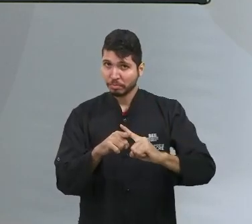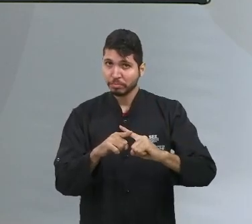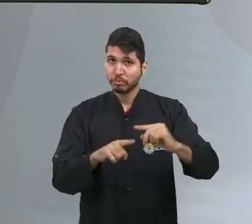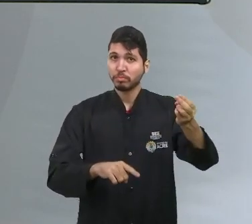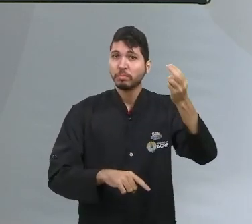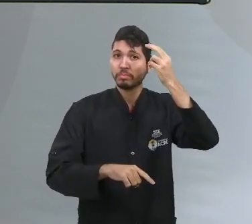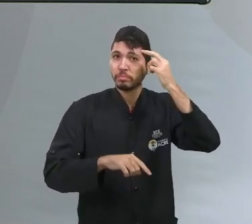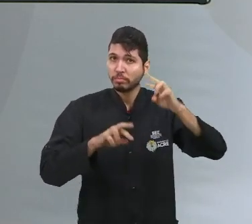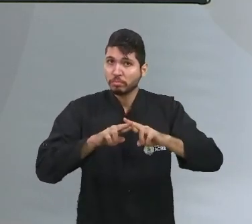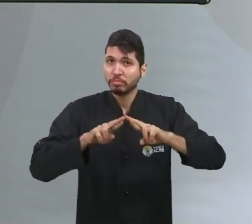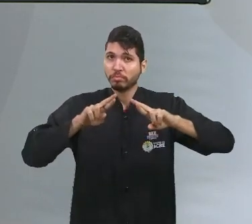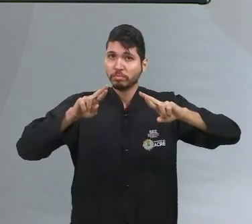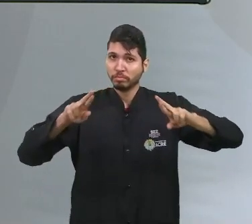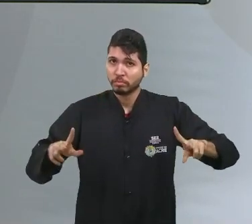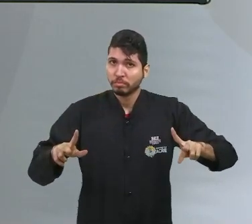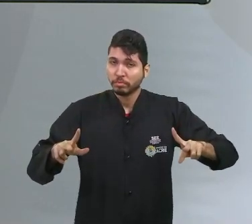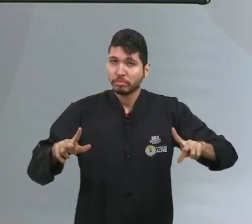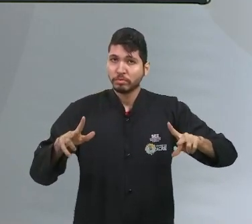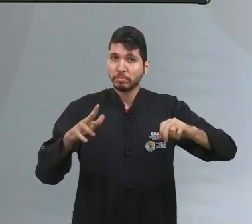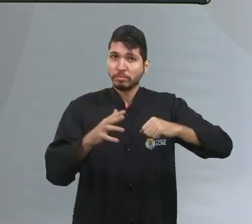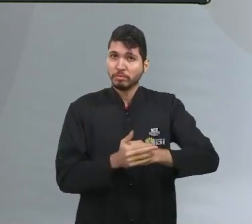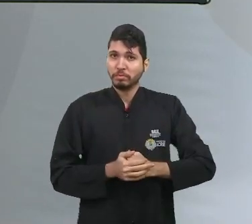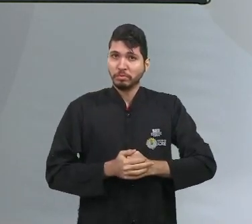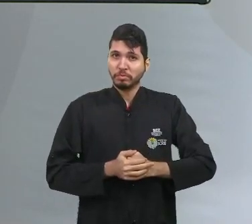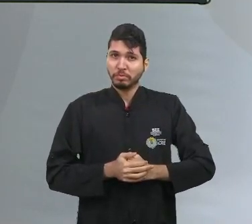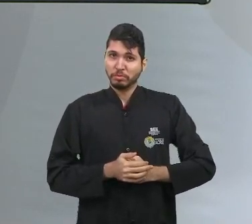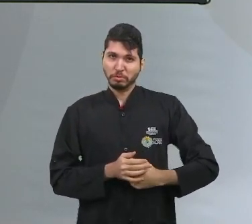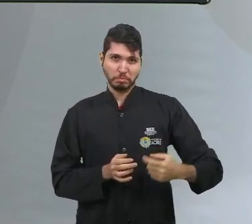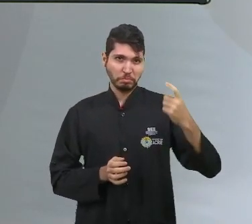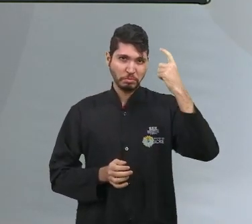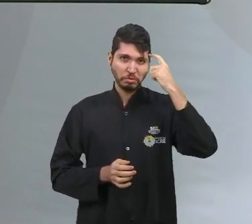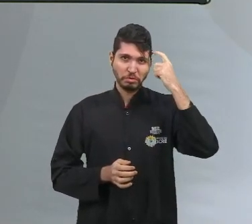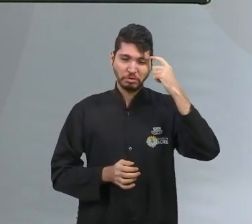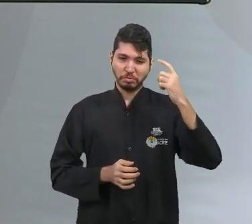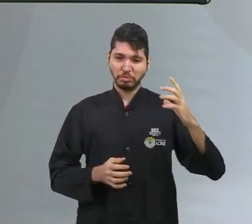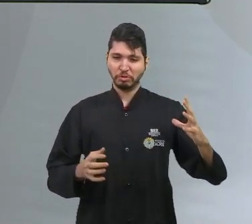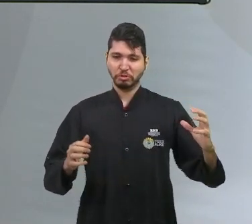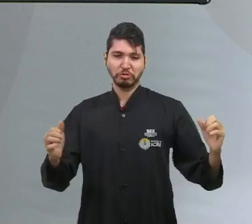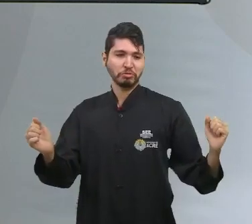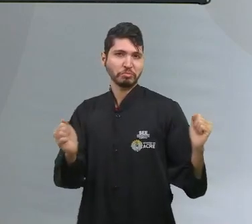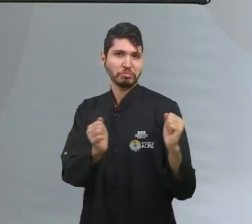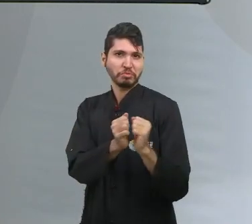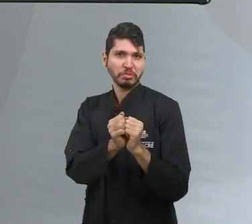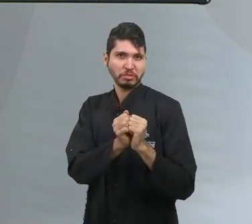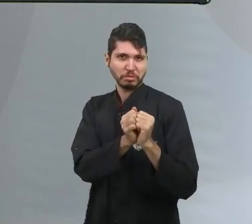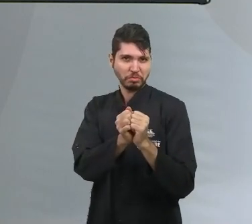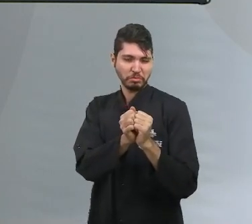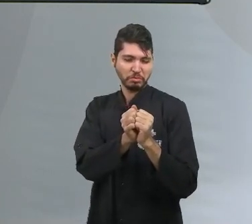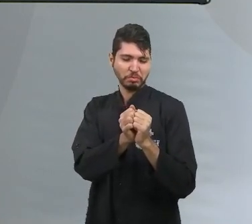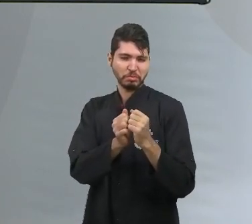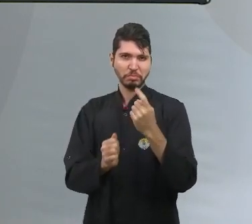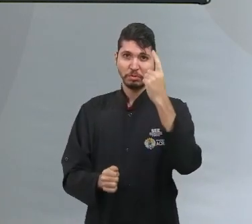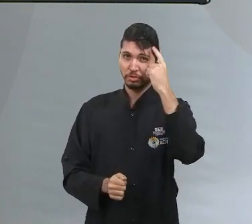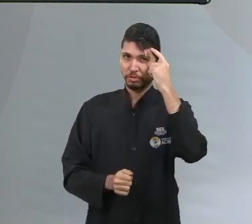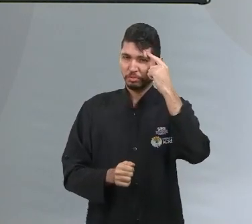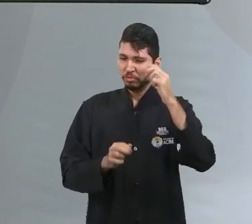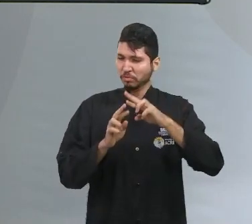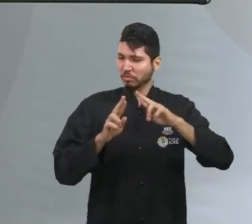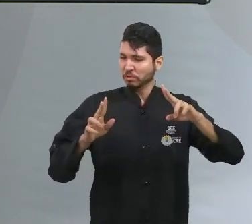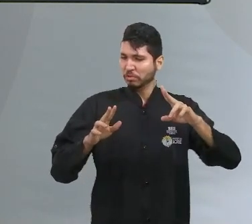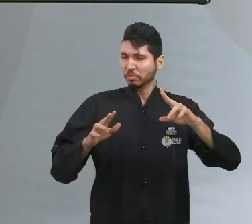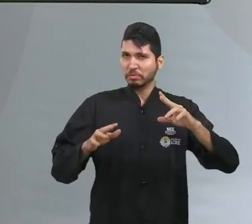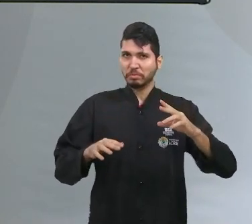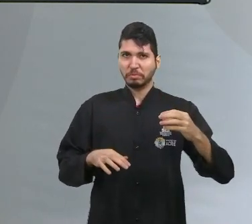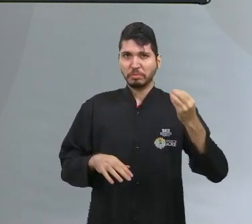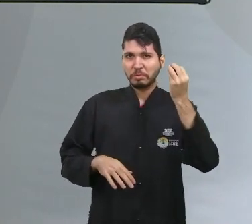Não foram empáticos, não foram relativistas. Mas, julgaram e inferiorizaram